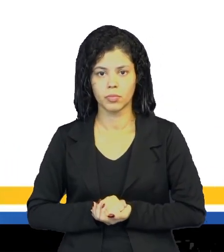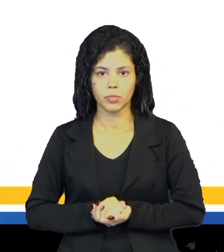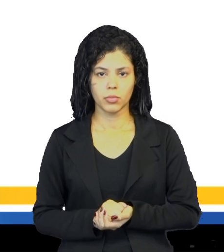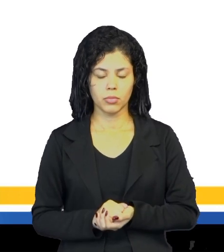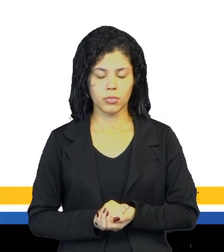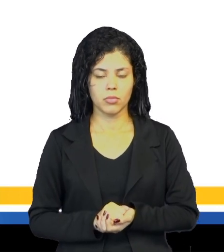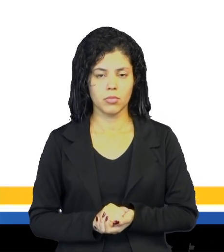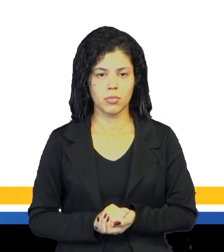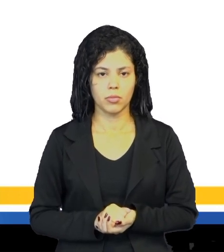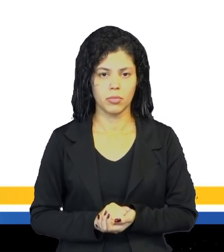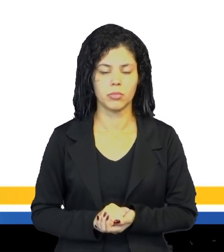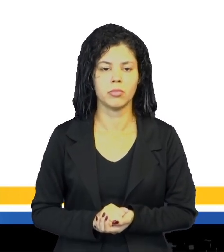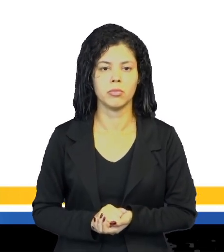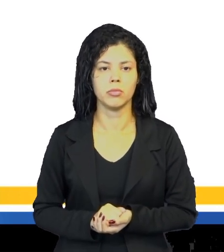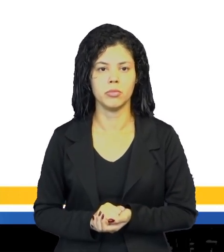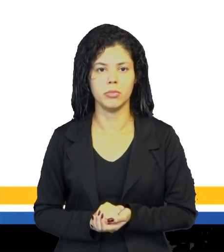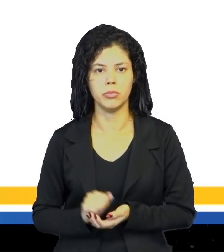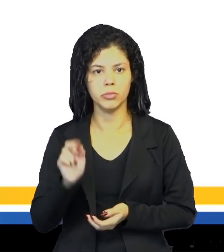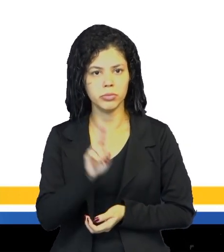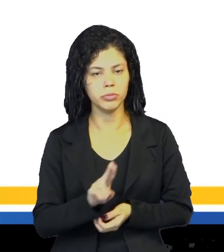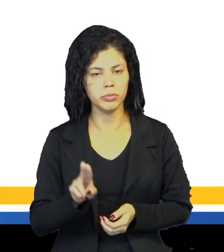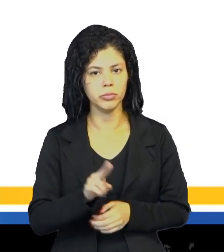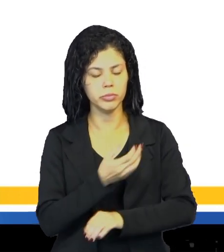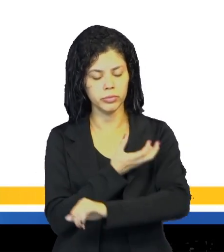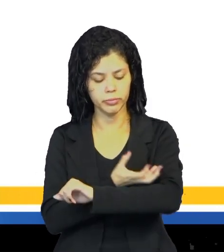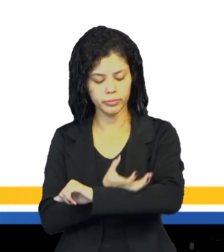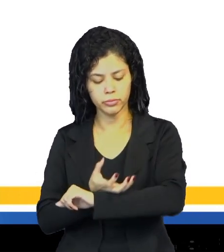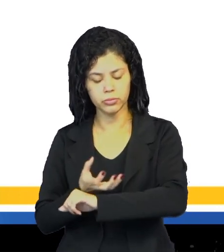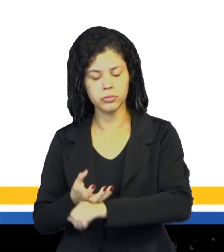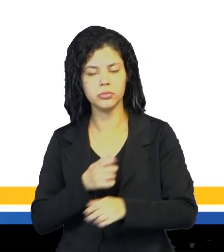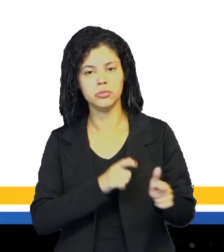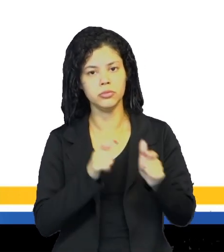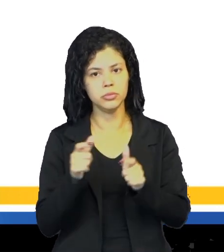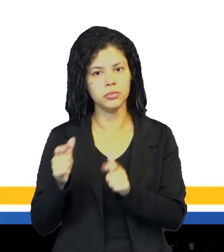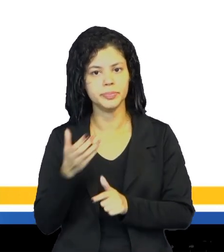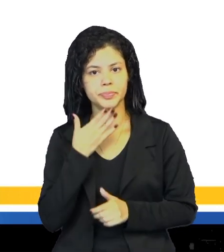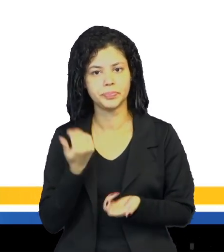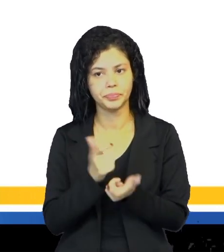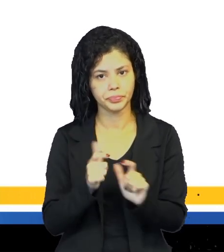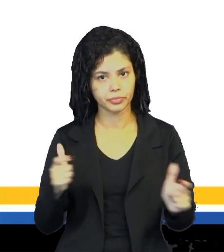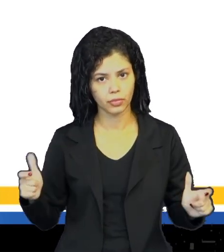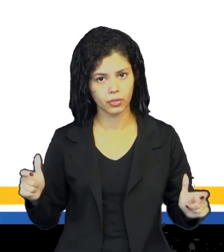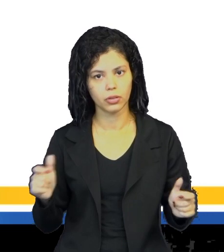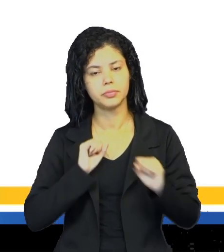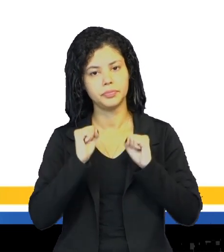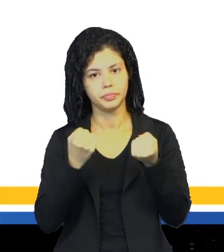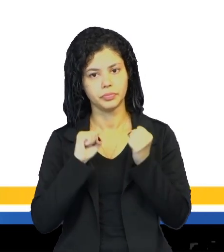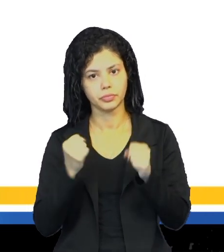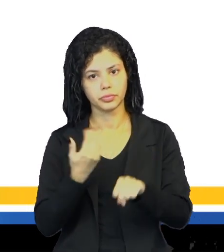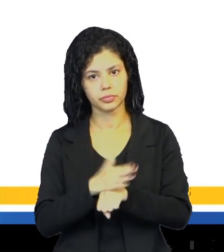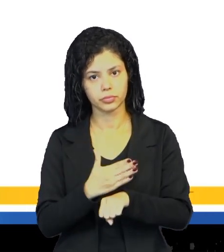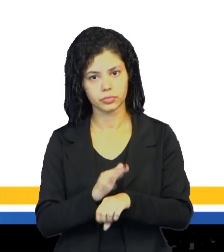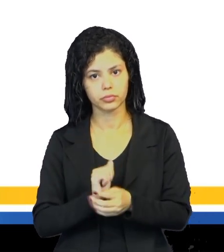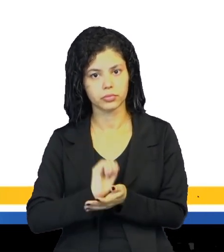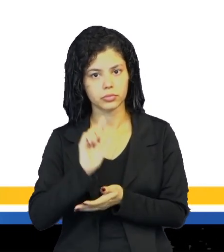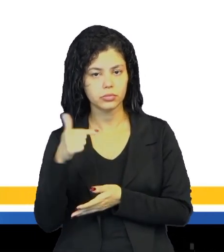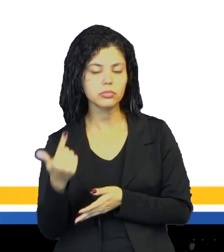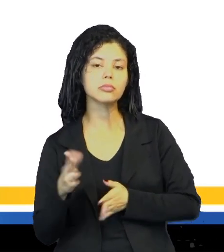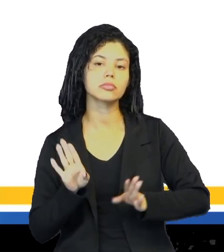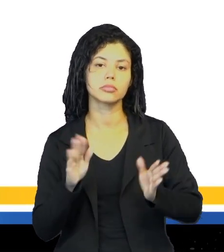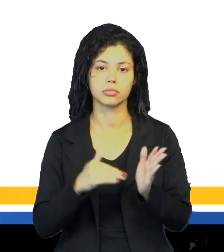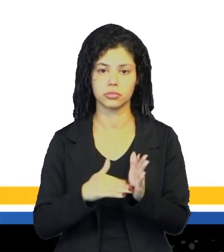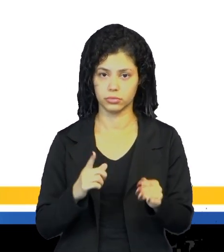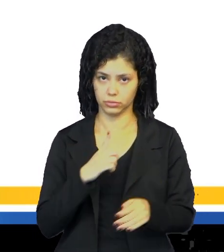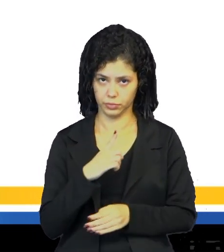ao ar livre, né, com o uso da grama, espaços mais amplos para a prática de educação física. Outros têm